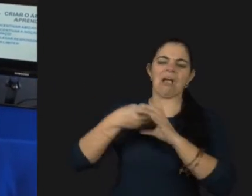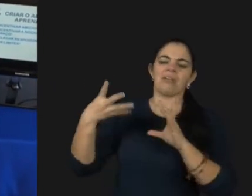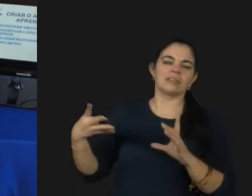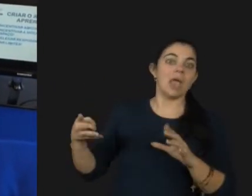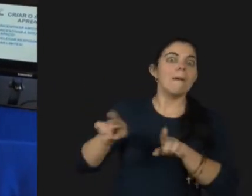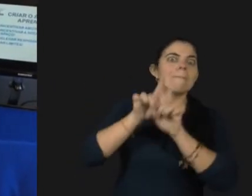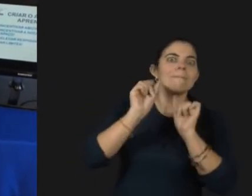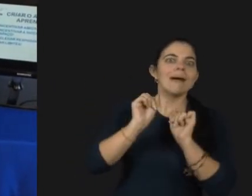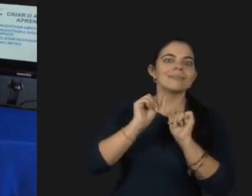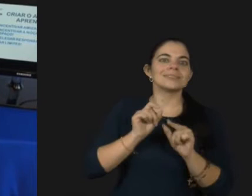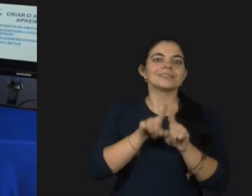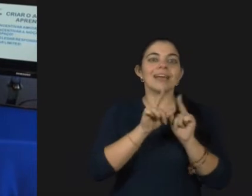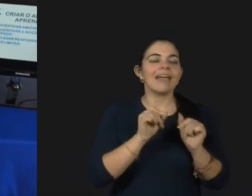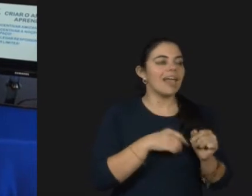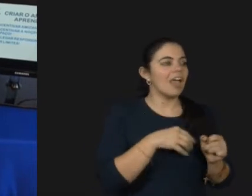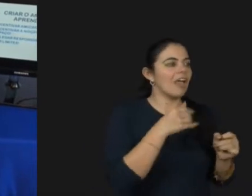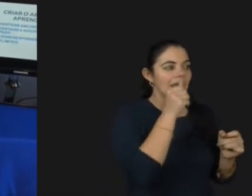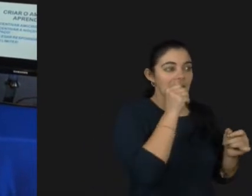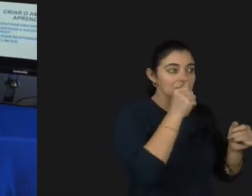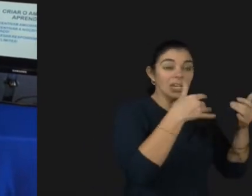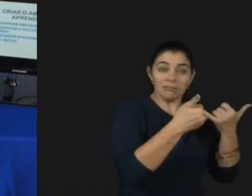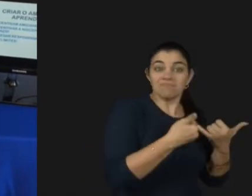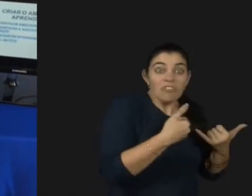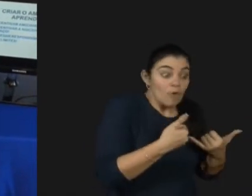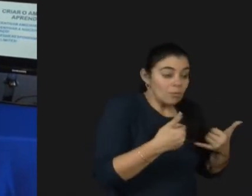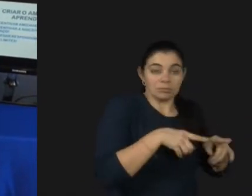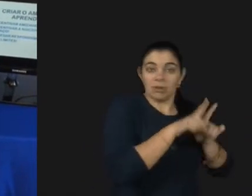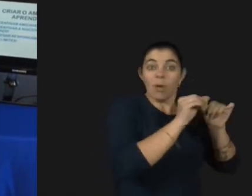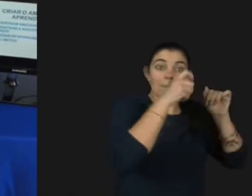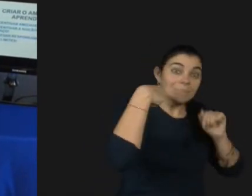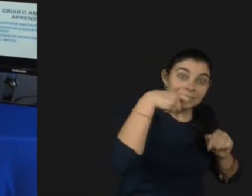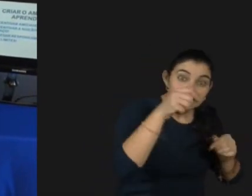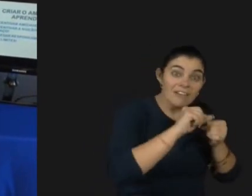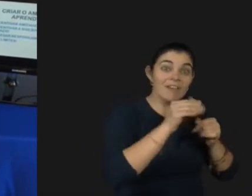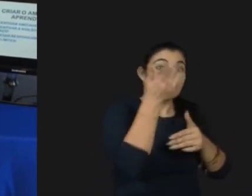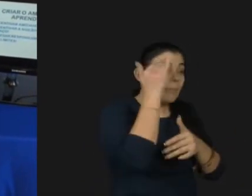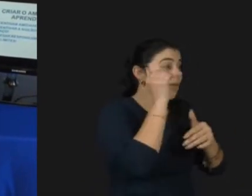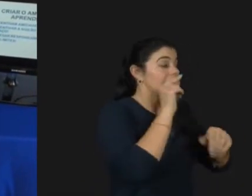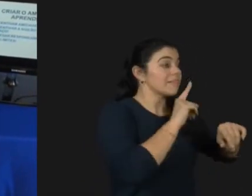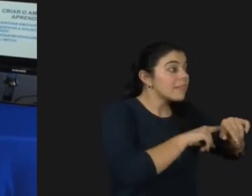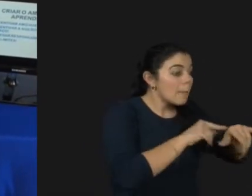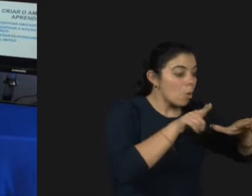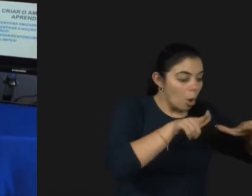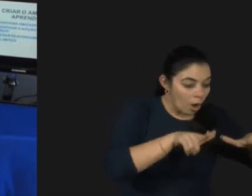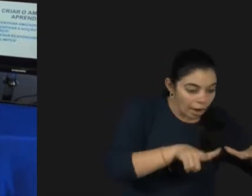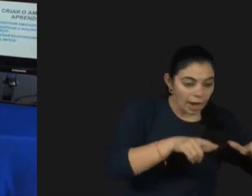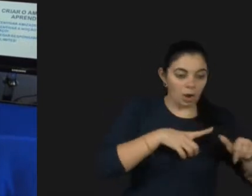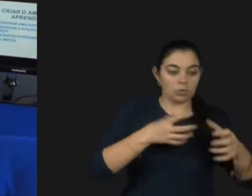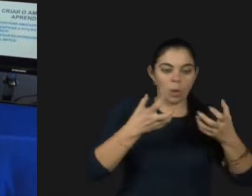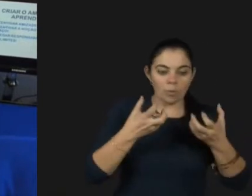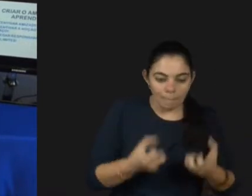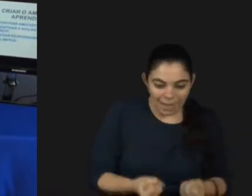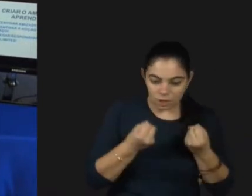eu tivesse heróis e uma fonte de inspiração. Eu tinha que ter a noção de tempo, espaço, o peso